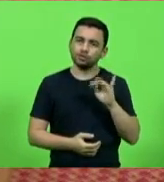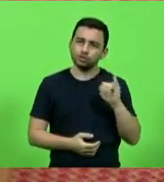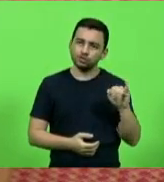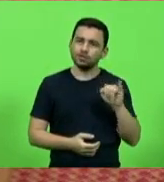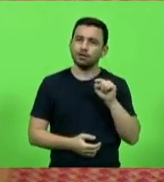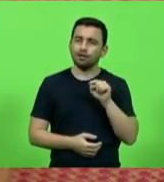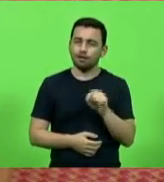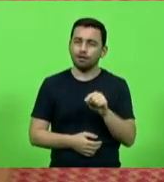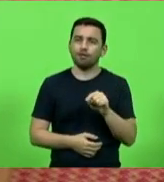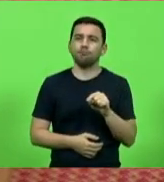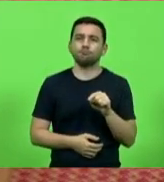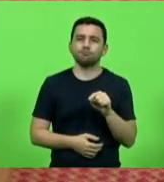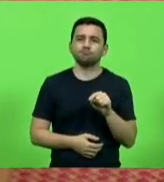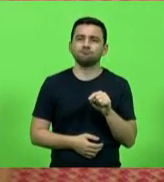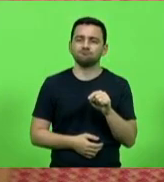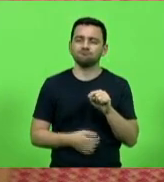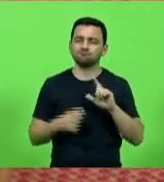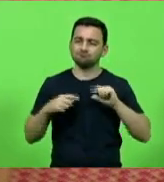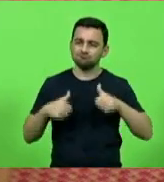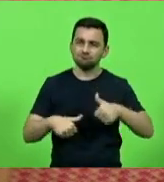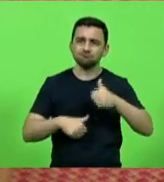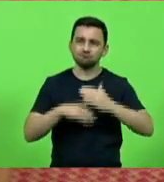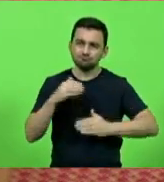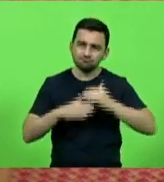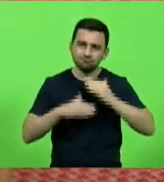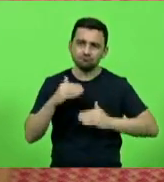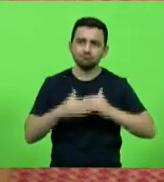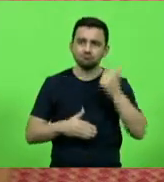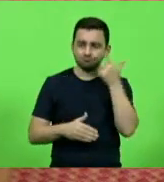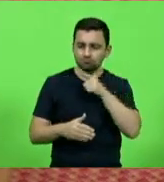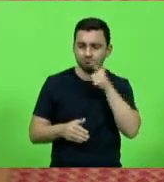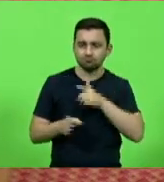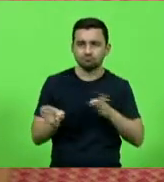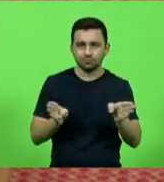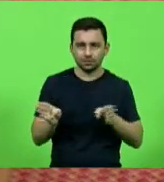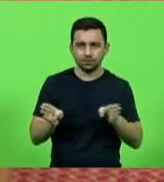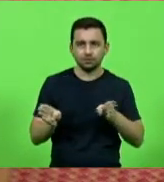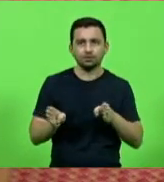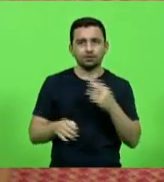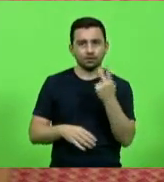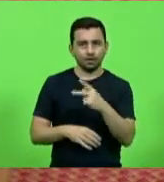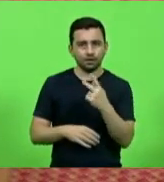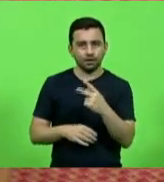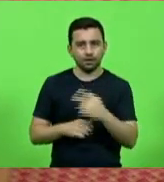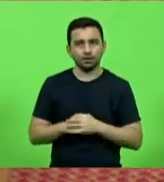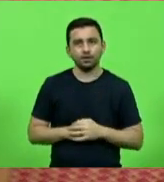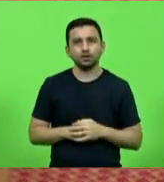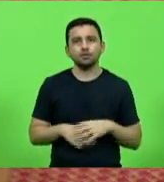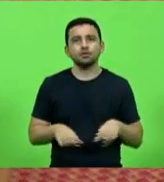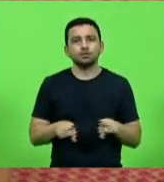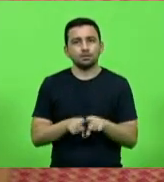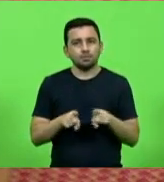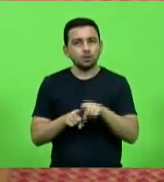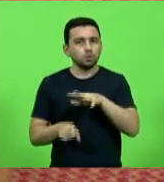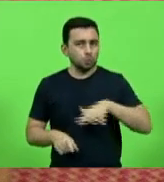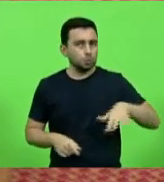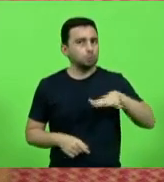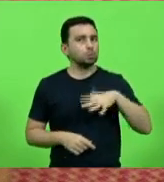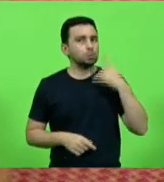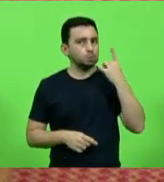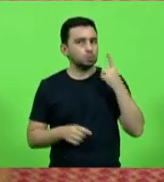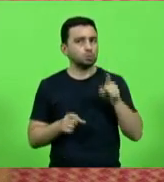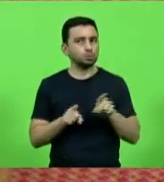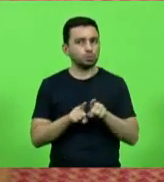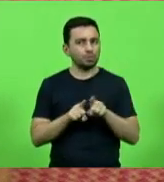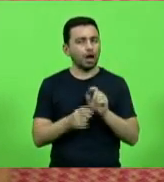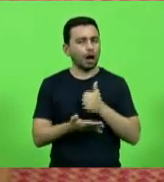desempenhou nesse período do exercício do mandato, e dizer que todos os deputados aí estarão